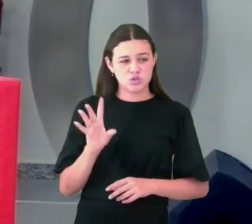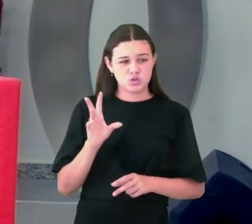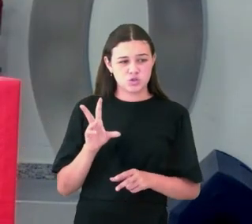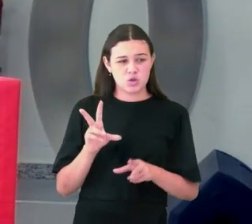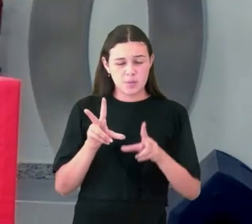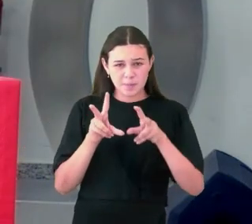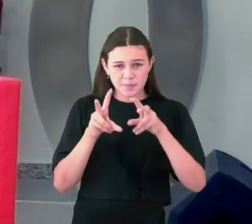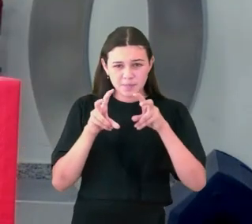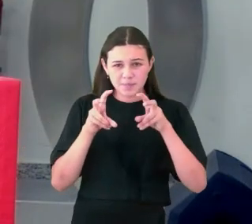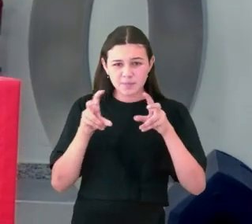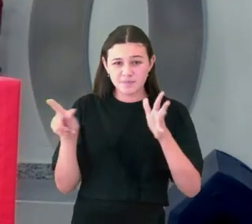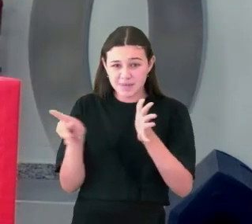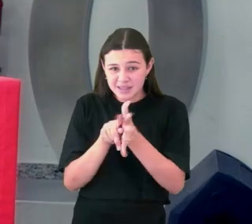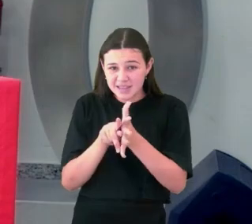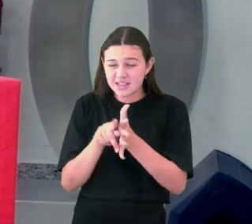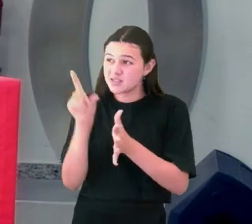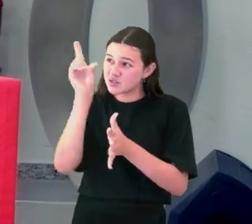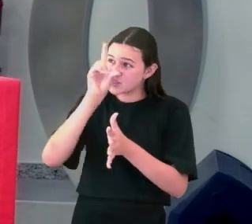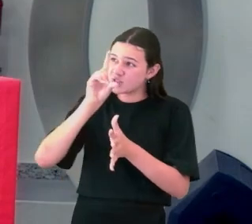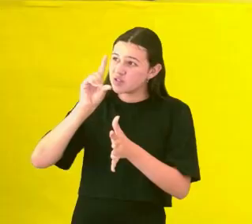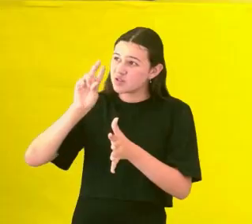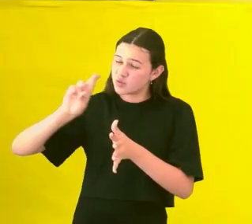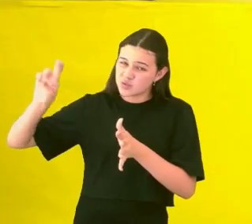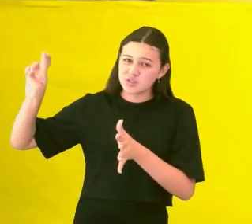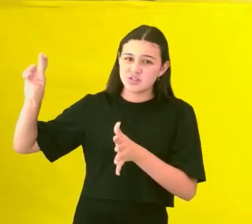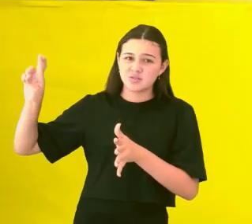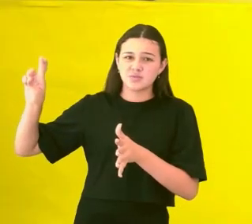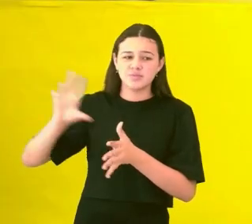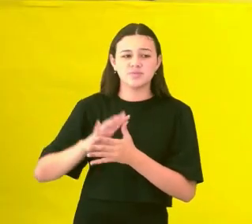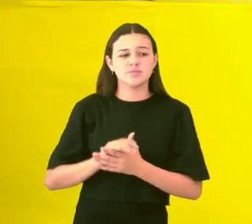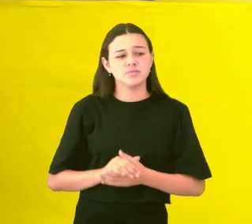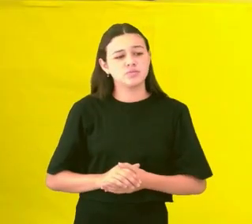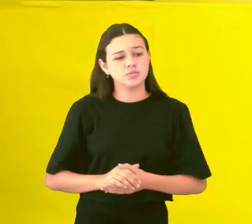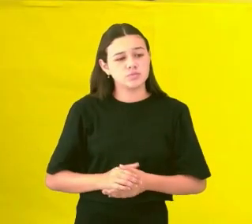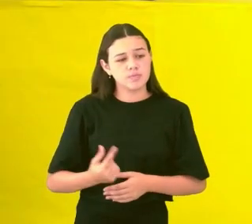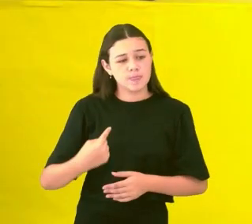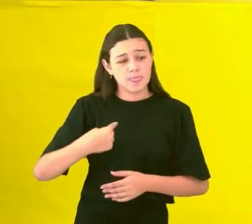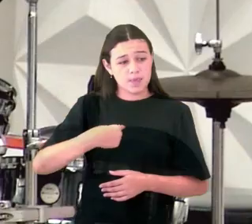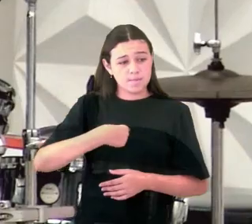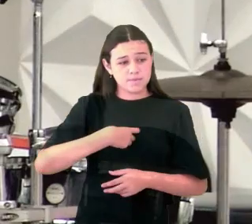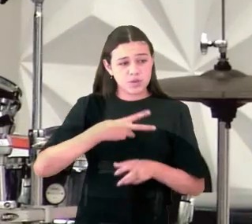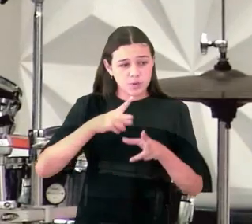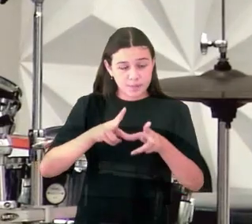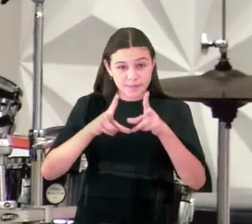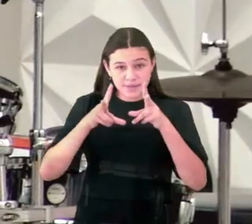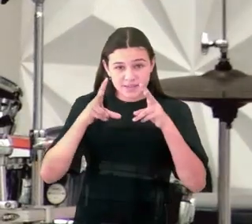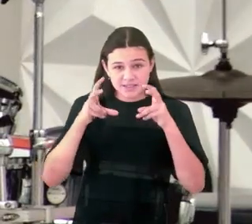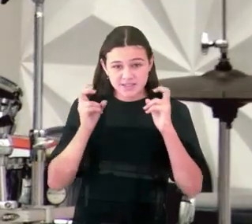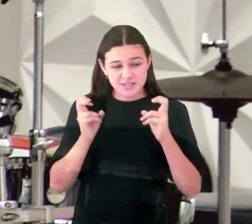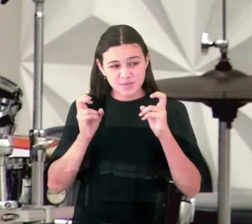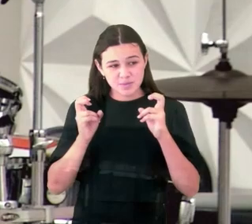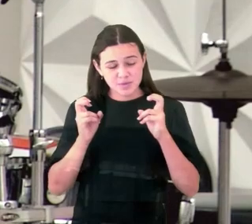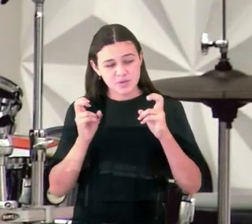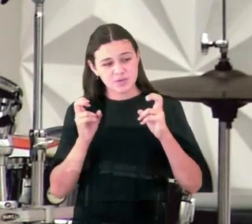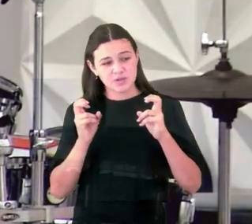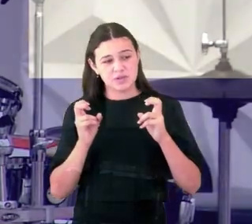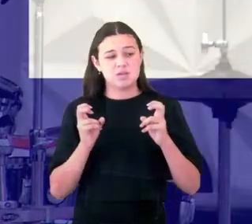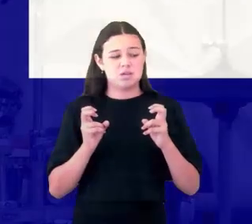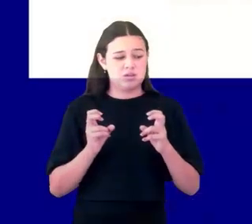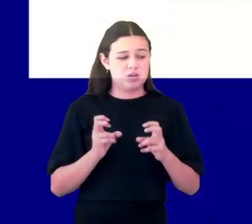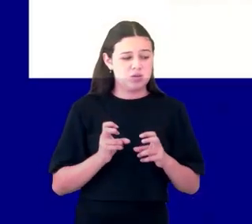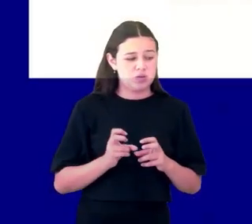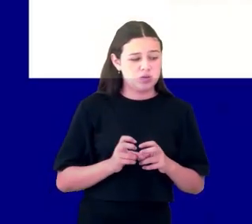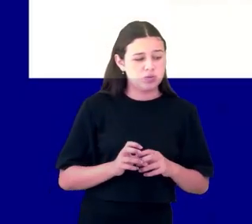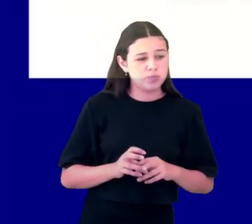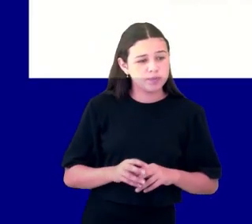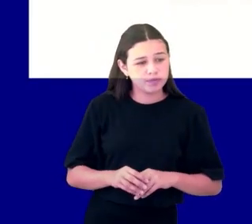irmãos, olhando para o texto, e eu percebo que há um propósito claro de Deus em sua criação. Tão lindo quando o apóstolo...